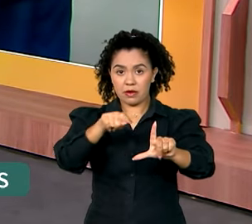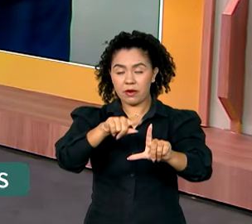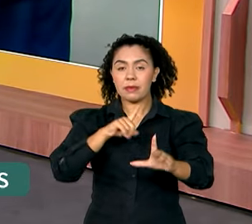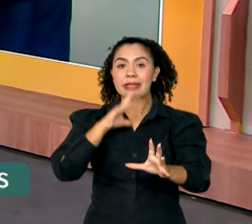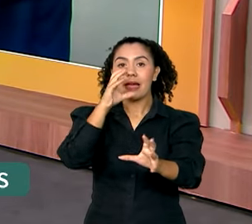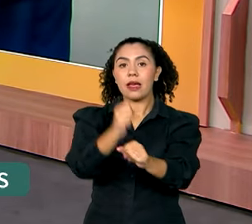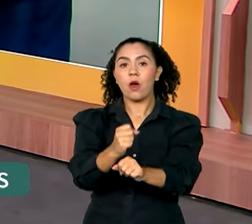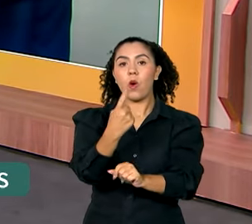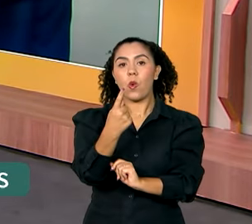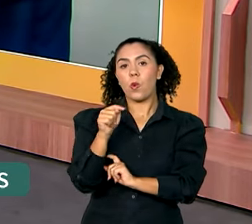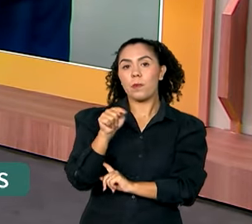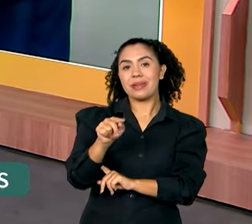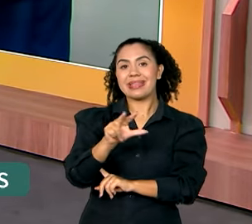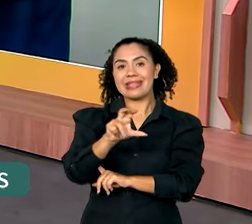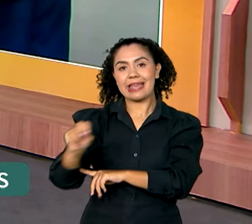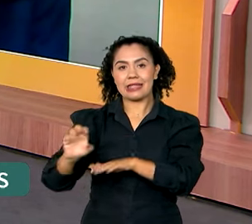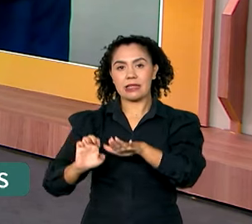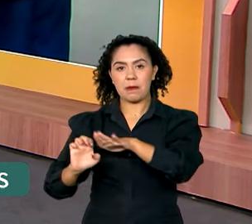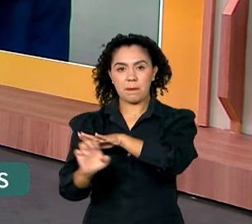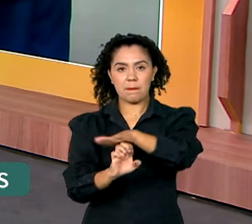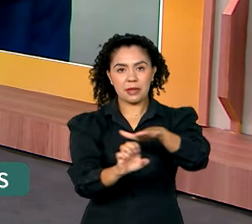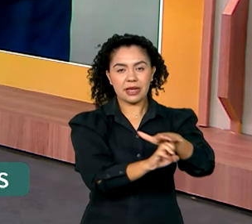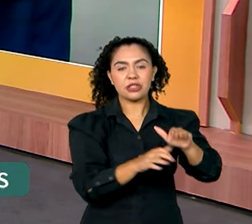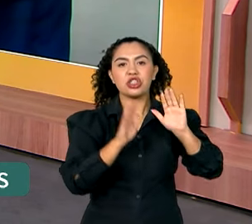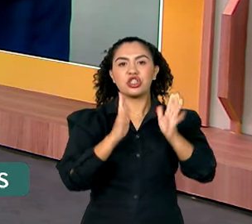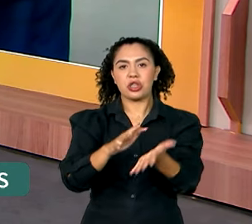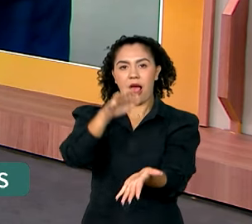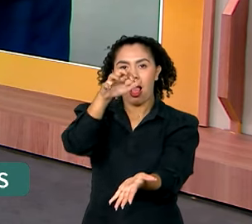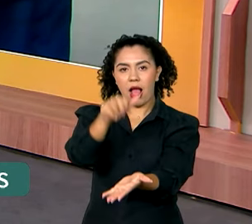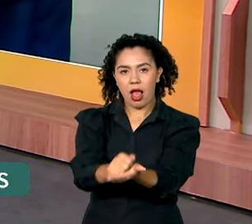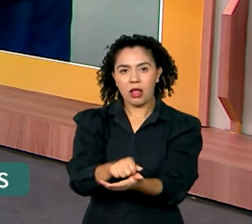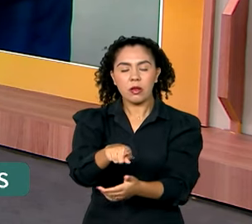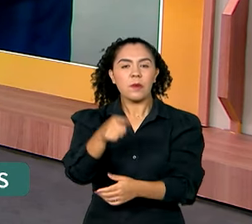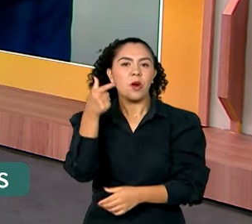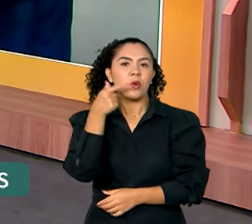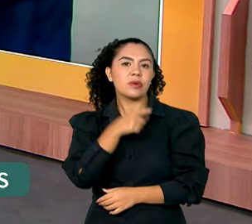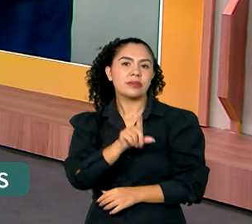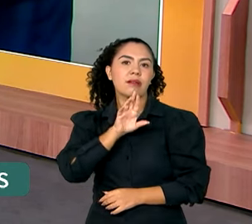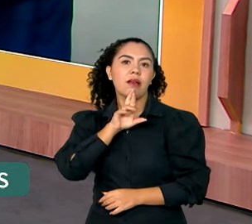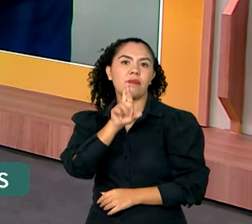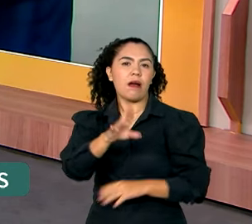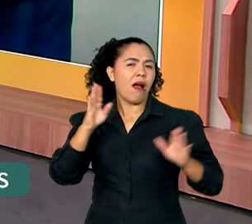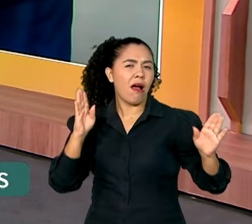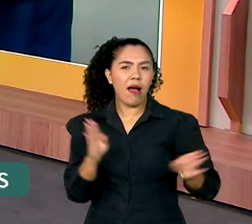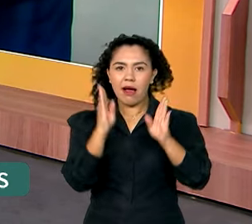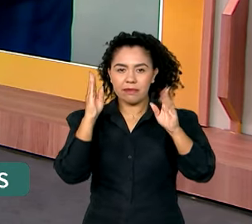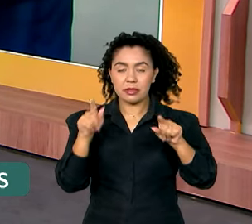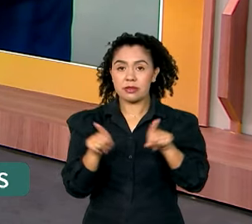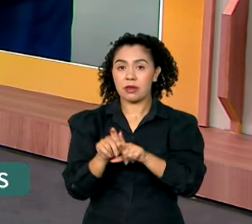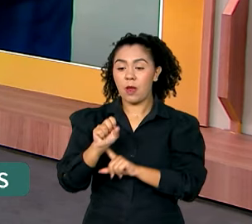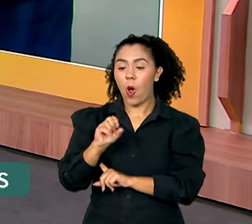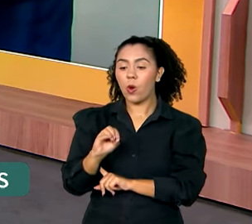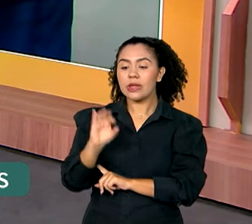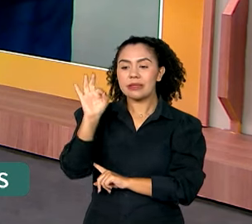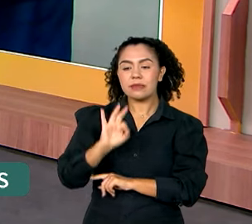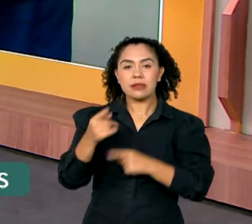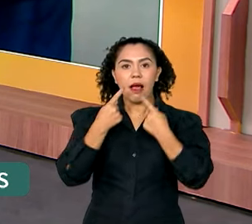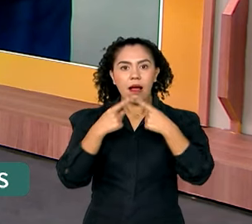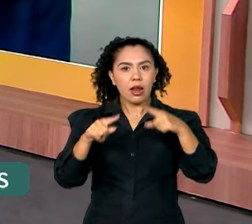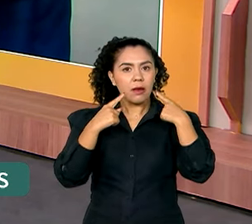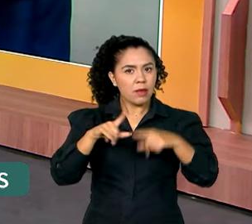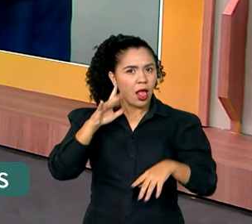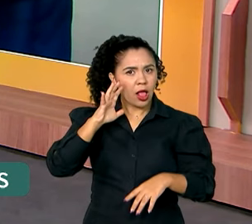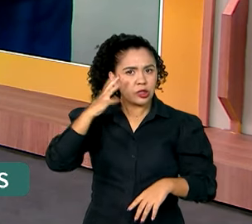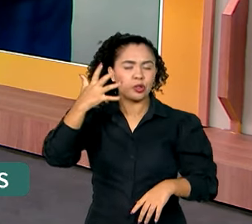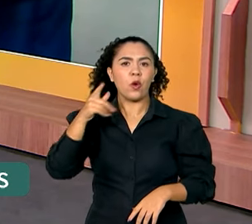que já estão lá cadastradas justamente para dar essa resposta rápida e 80% das reclamações são resolvidas,